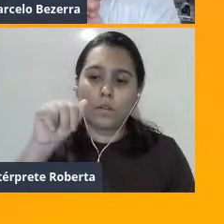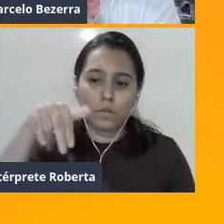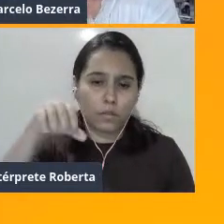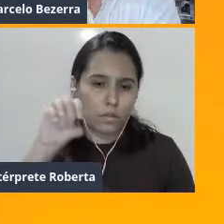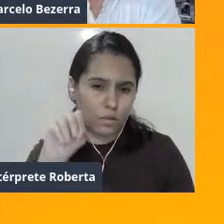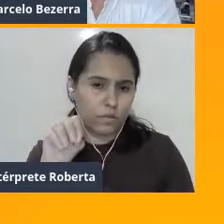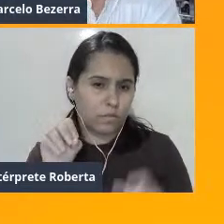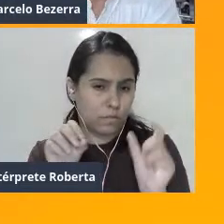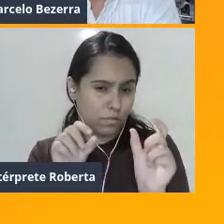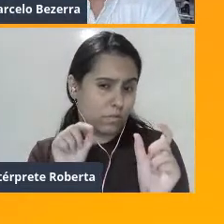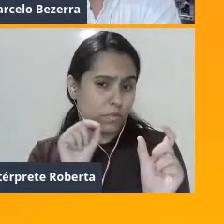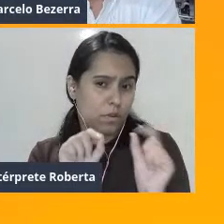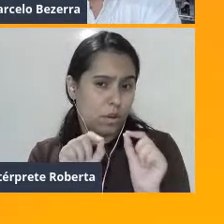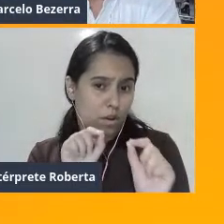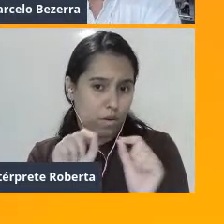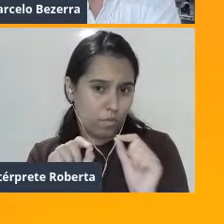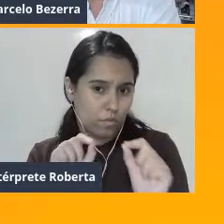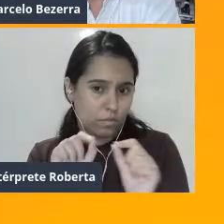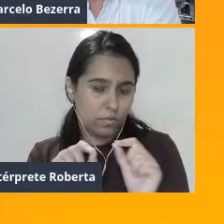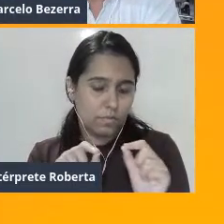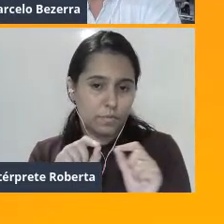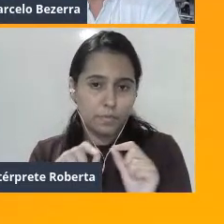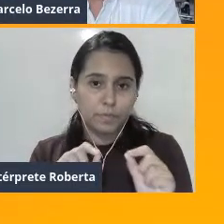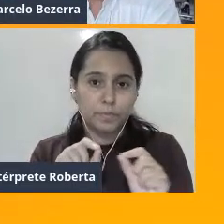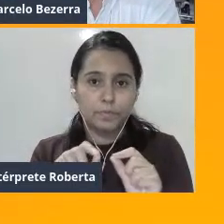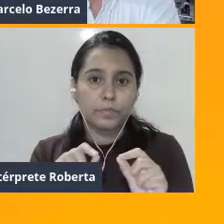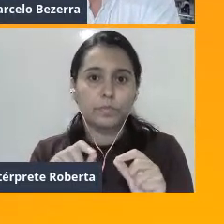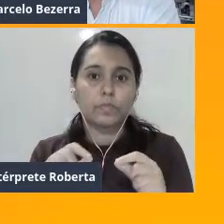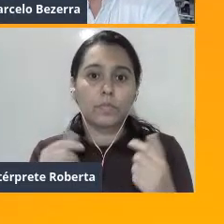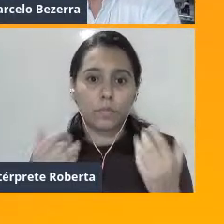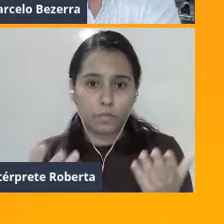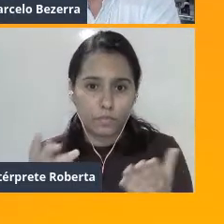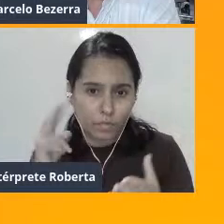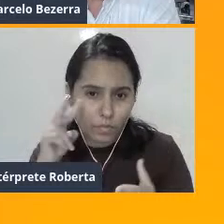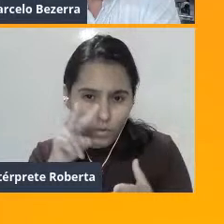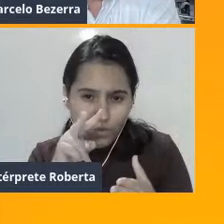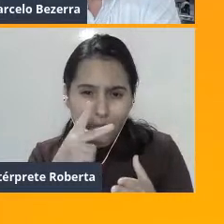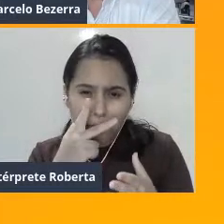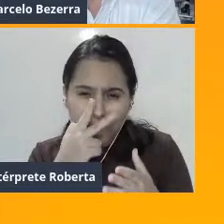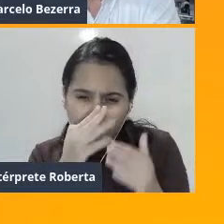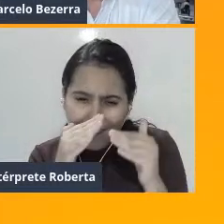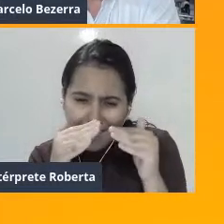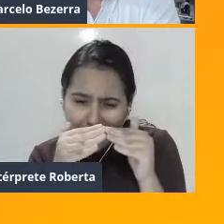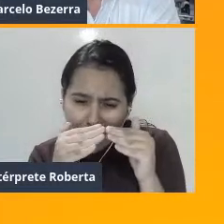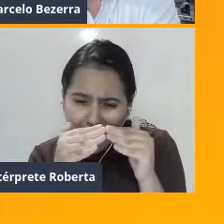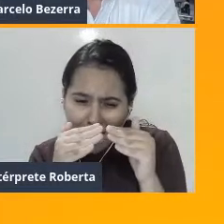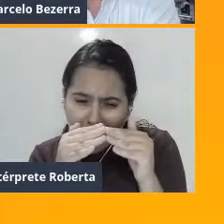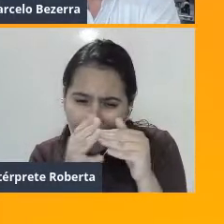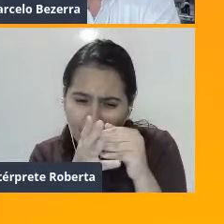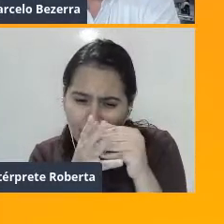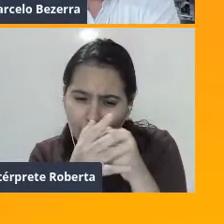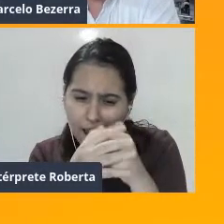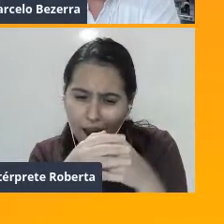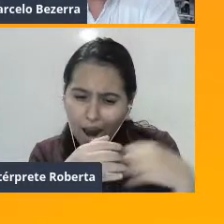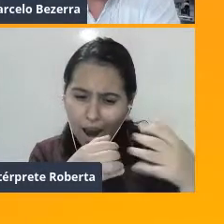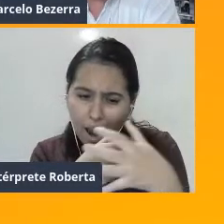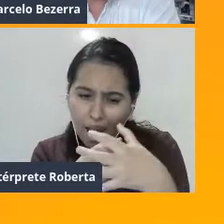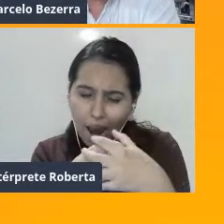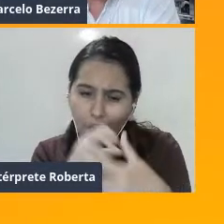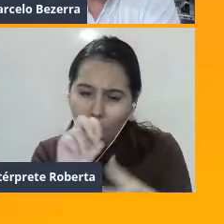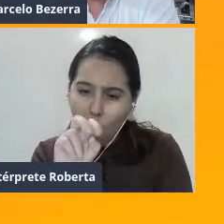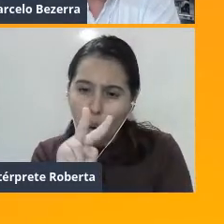ovariano, o ele seria? Ele é justamente a casinha do óvulo que a gente chama